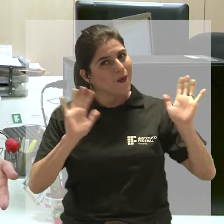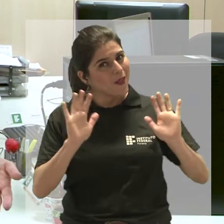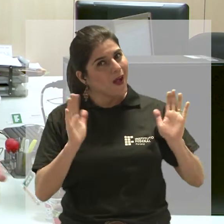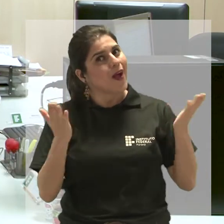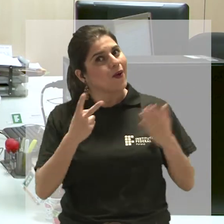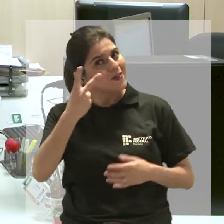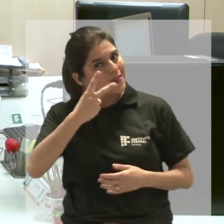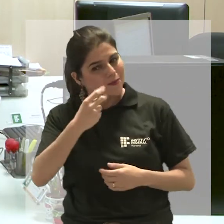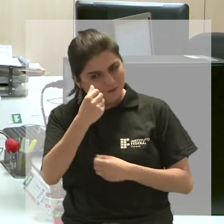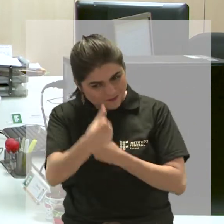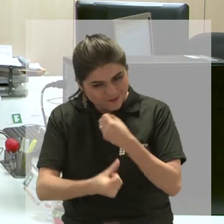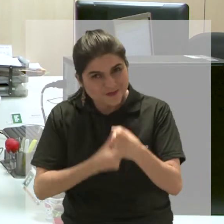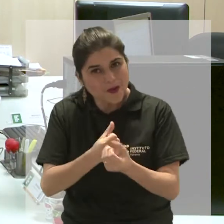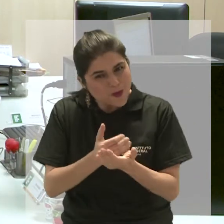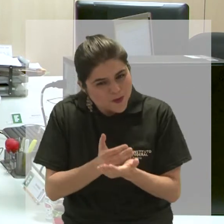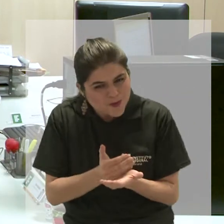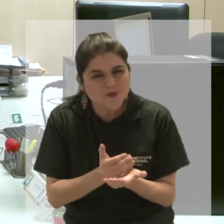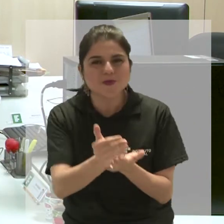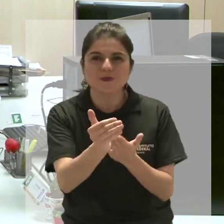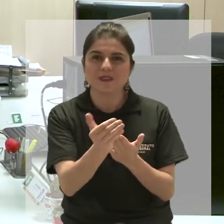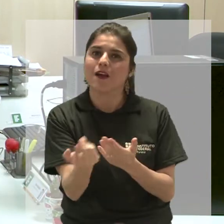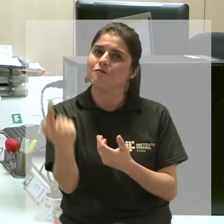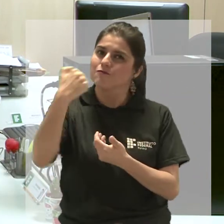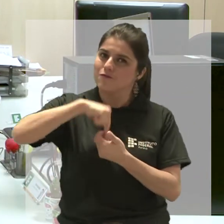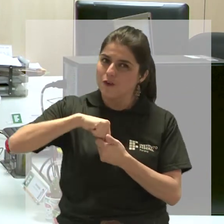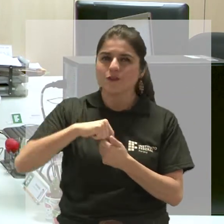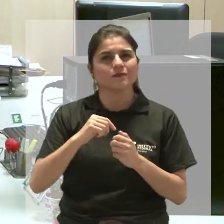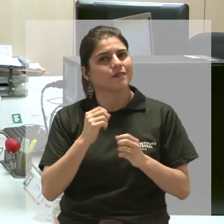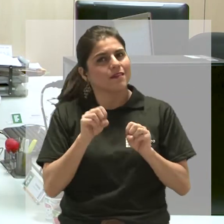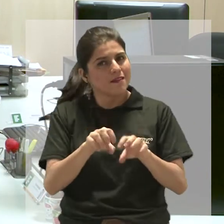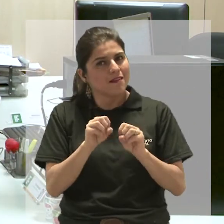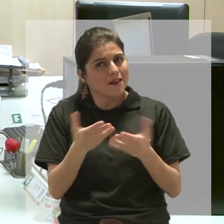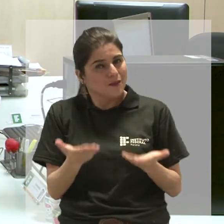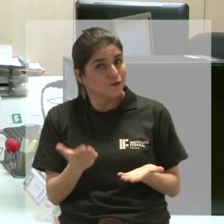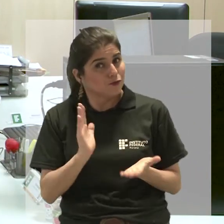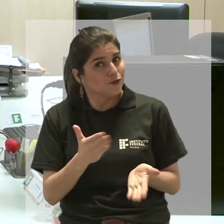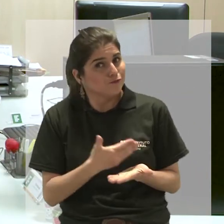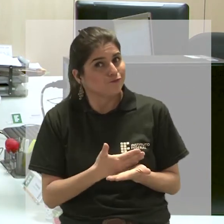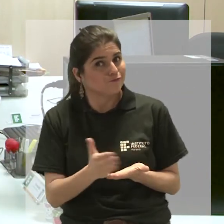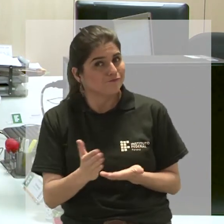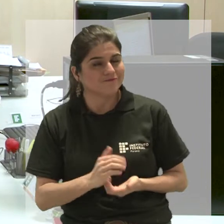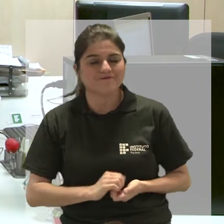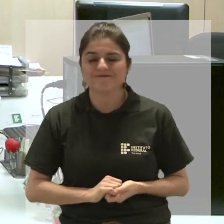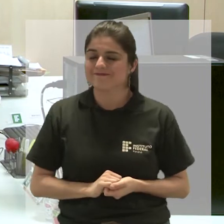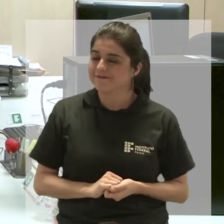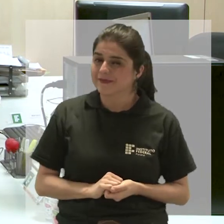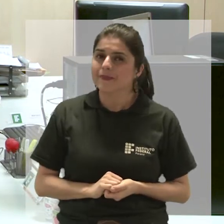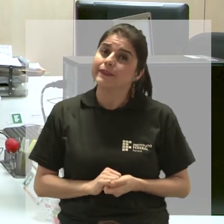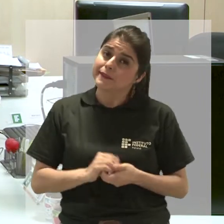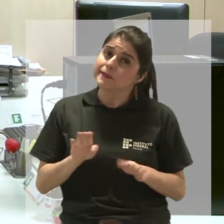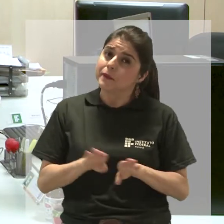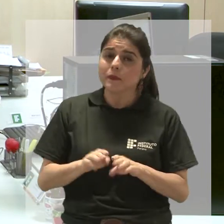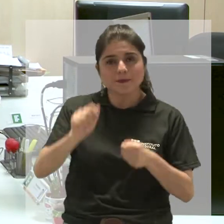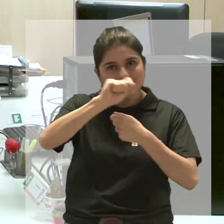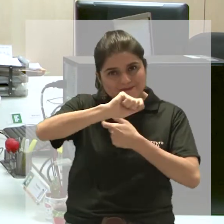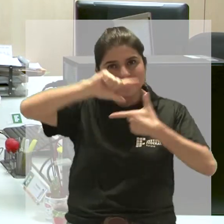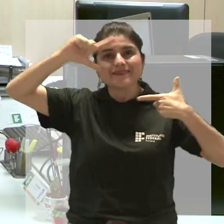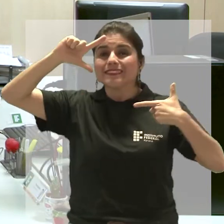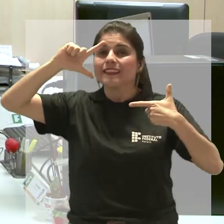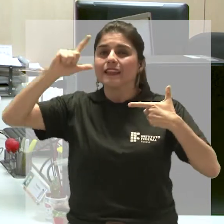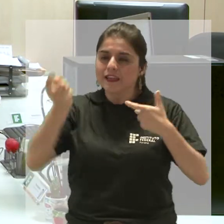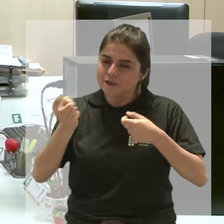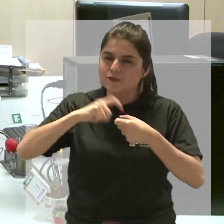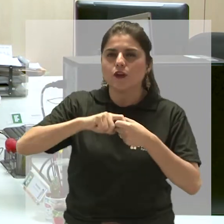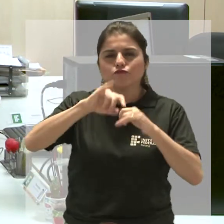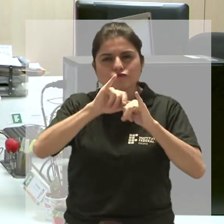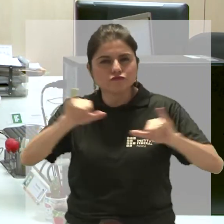Olá! O segundo semestre letivo do IFPR já começou e, como não poderia deixar de ser, o Se Liga retorna à programação